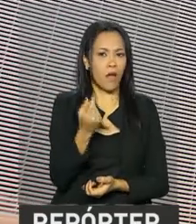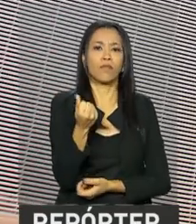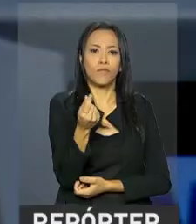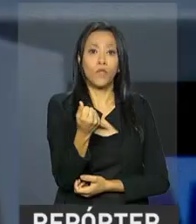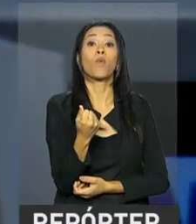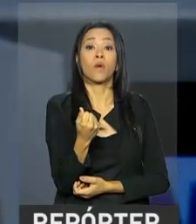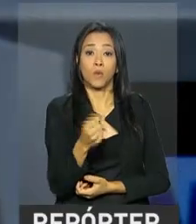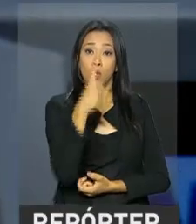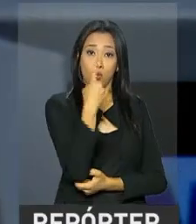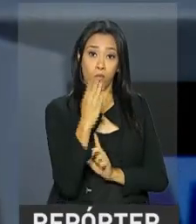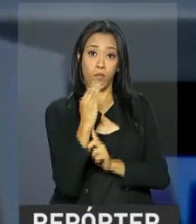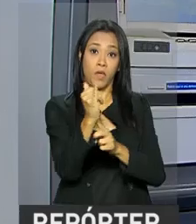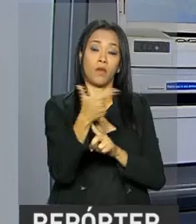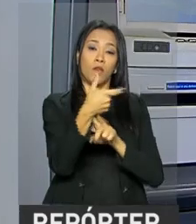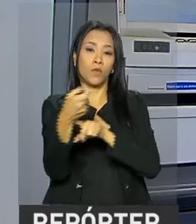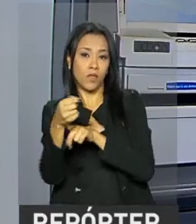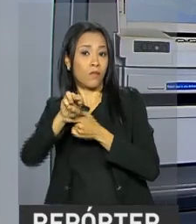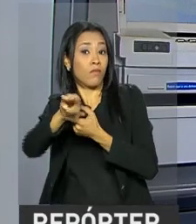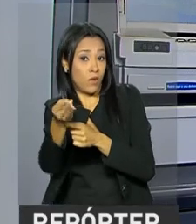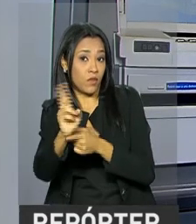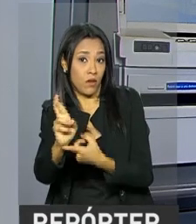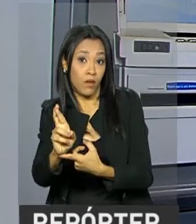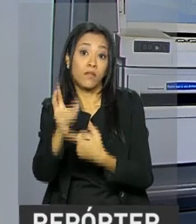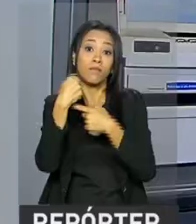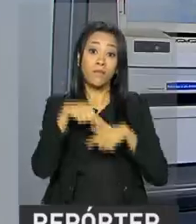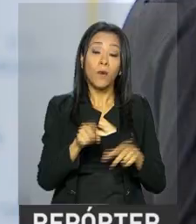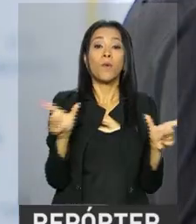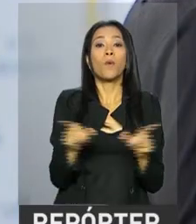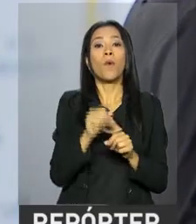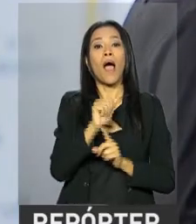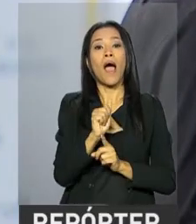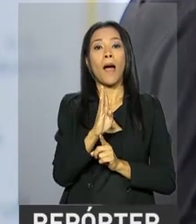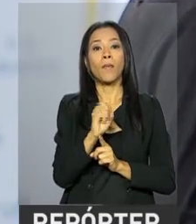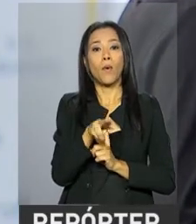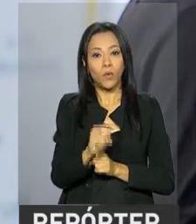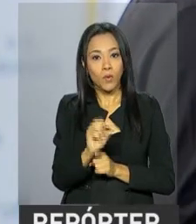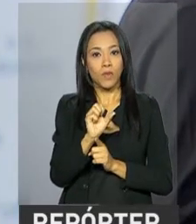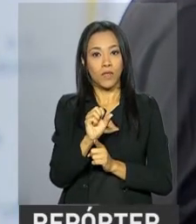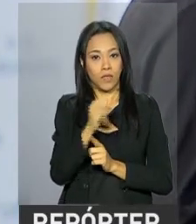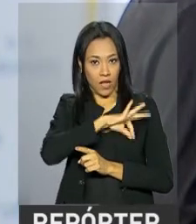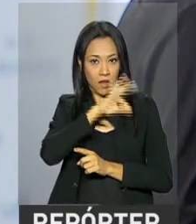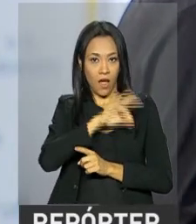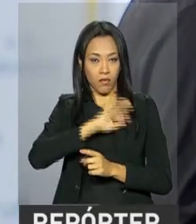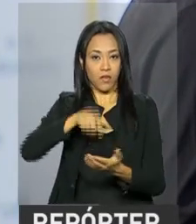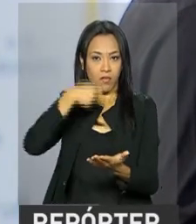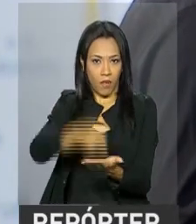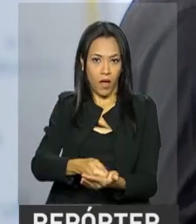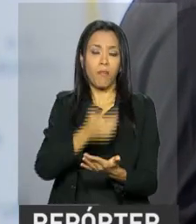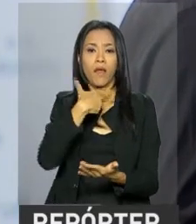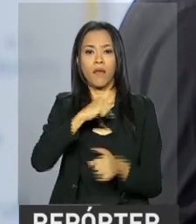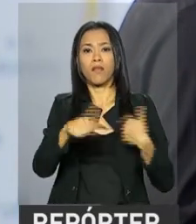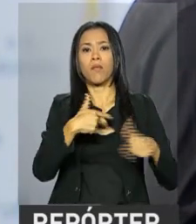chega a R 1 bilhão e 200 milhões. O abono salarial 2015 está sendo pago a quem trabalhou